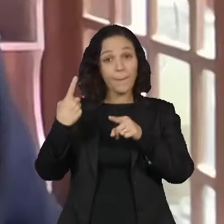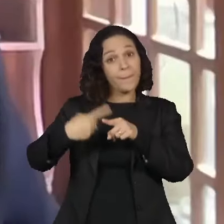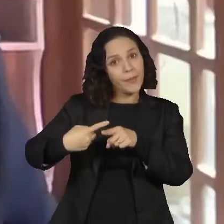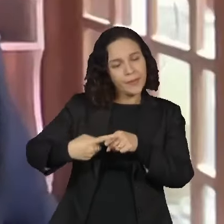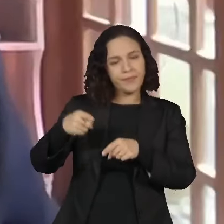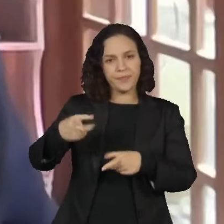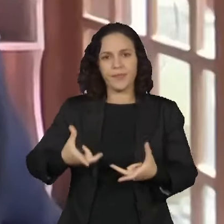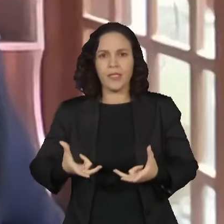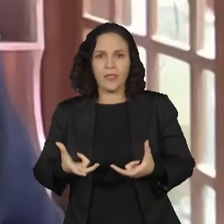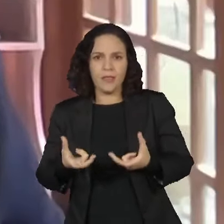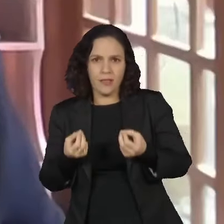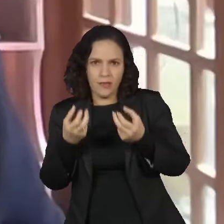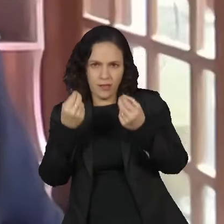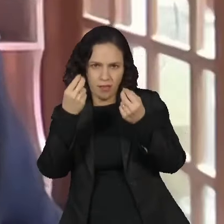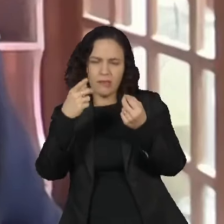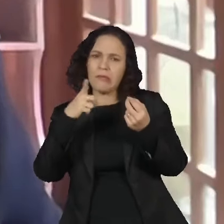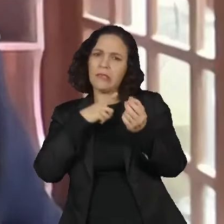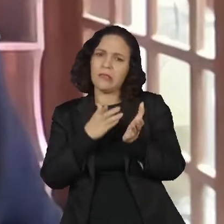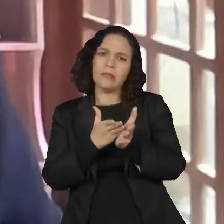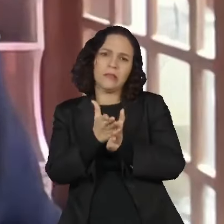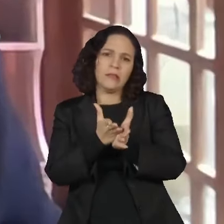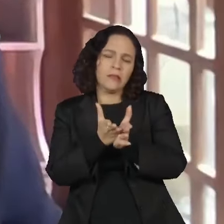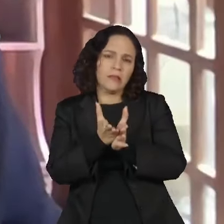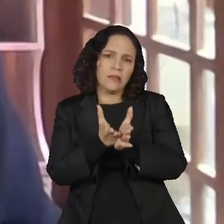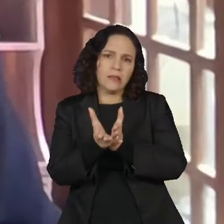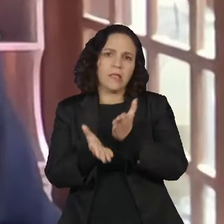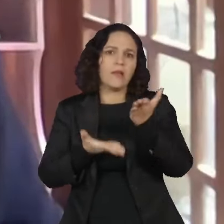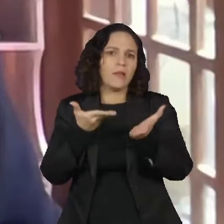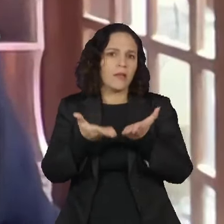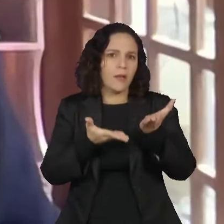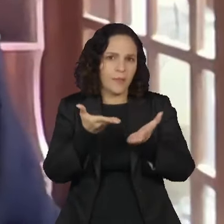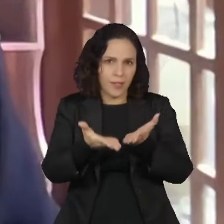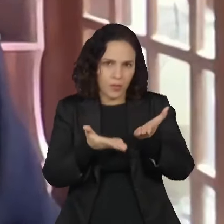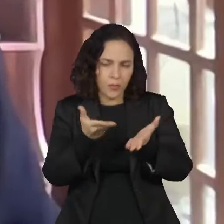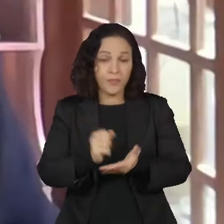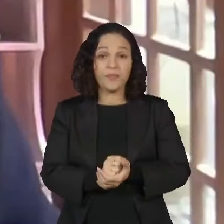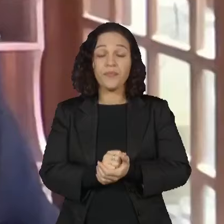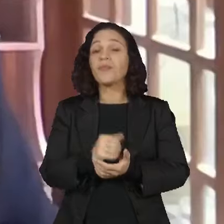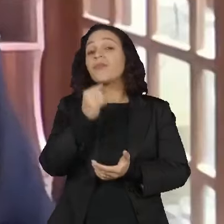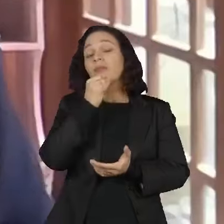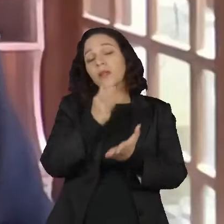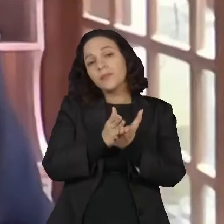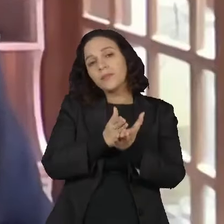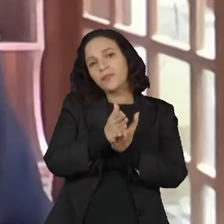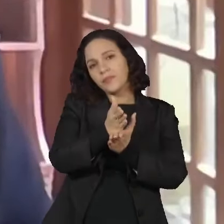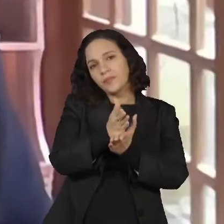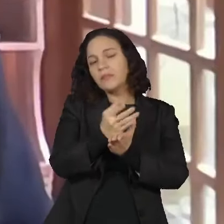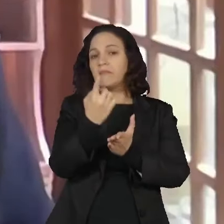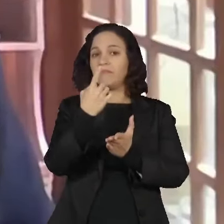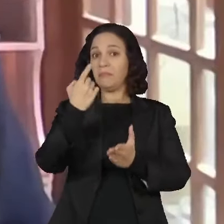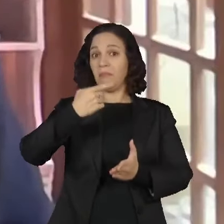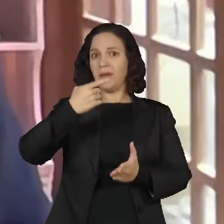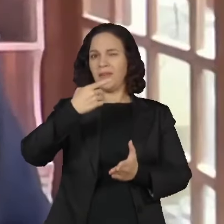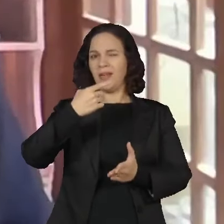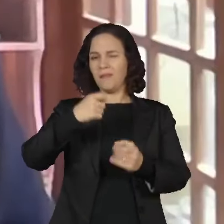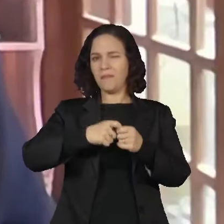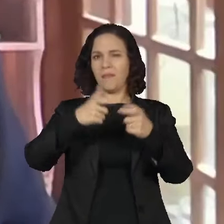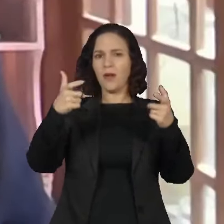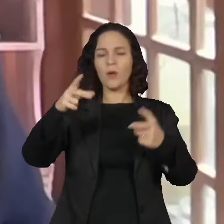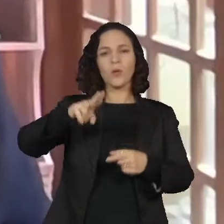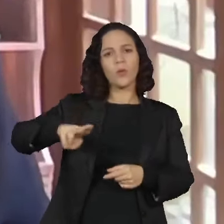a gente usa várias modalidades para tratar câncer. Uma delas, ou normalmente a primeira delas,